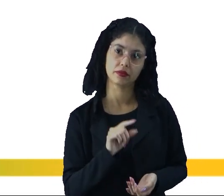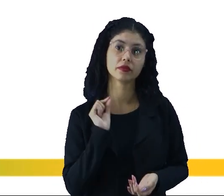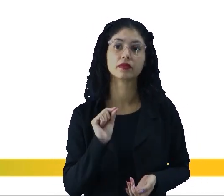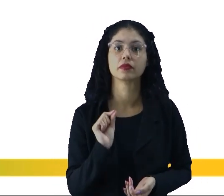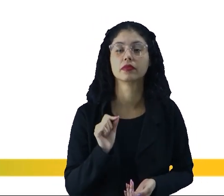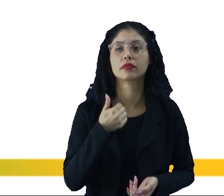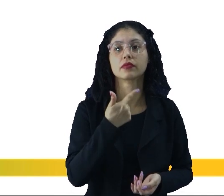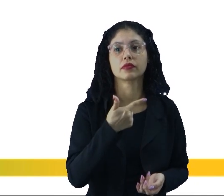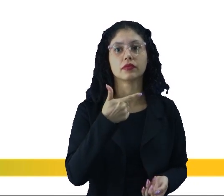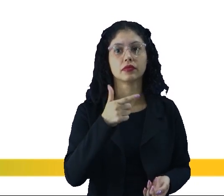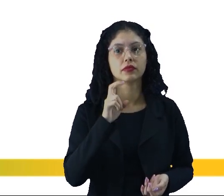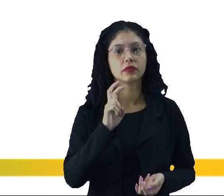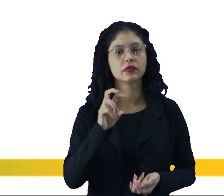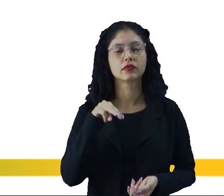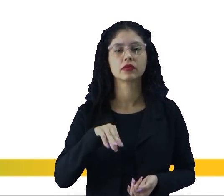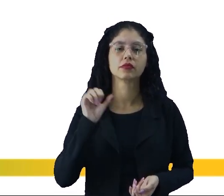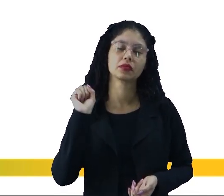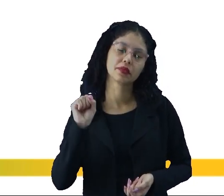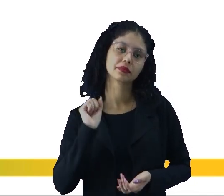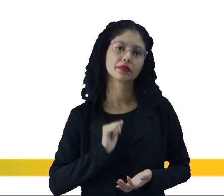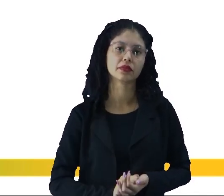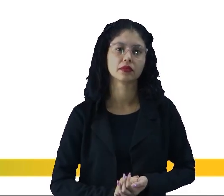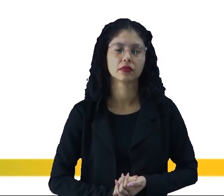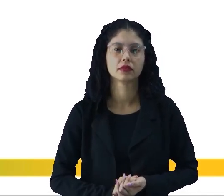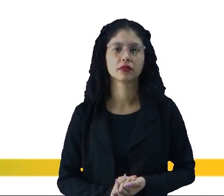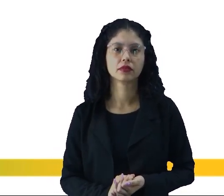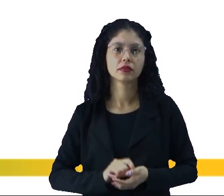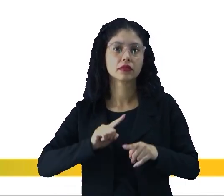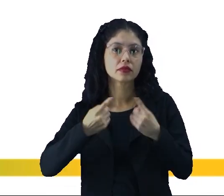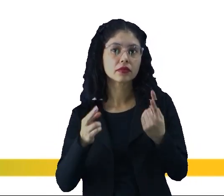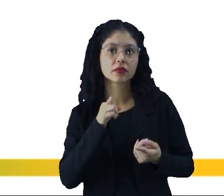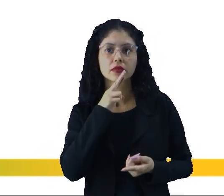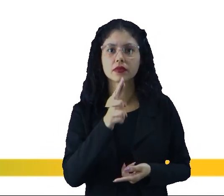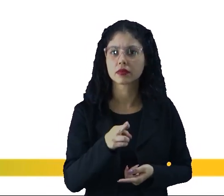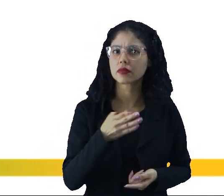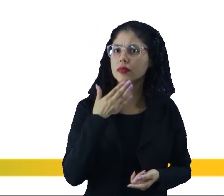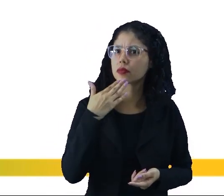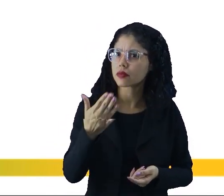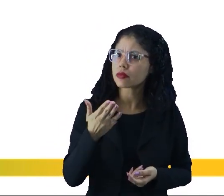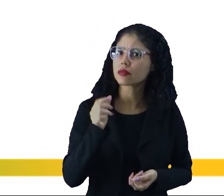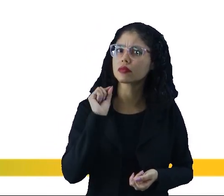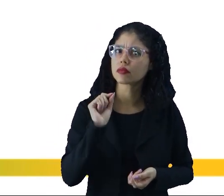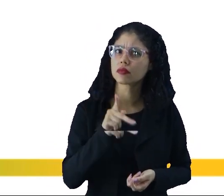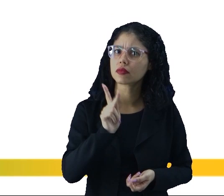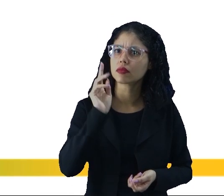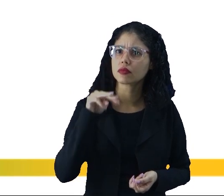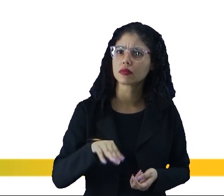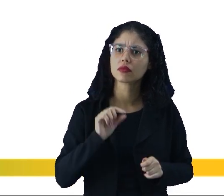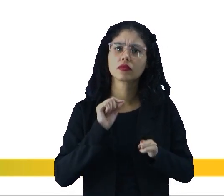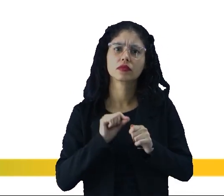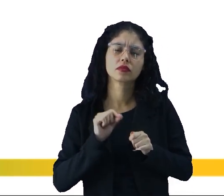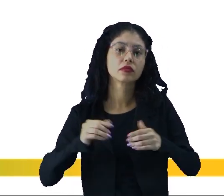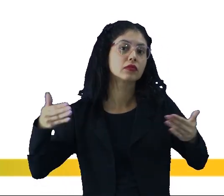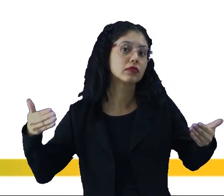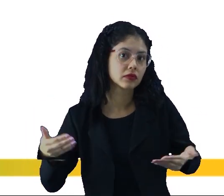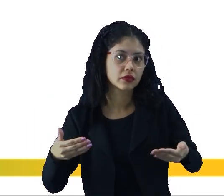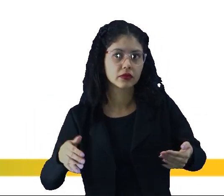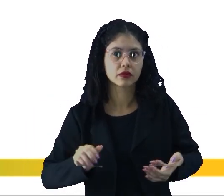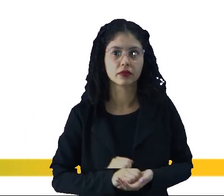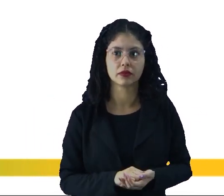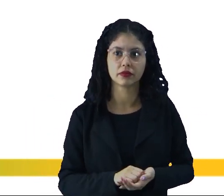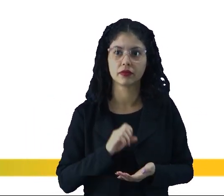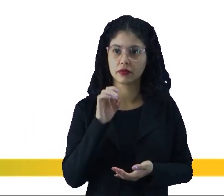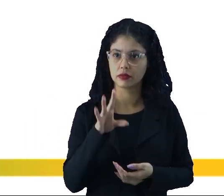equivale a 25 metros por segundo mas a resposta lá professor estava em quilômetros por hora o que eu faço agora?